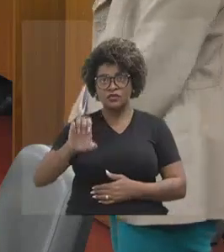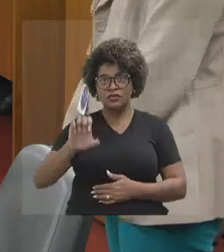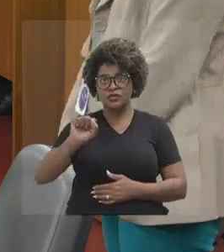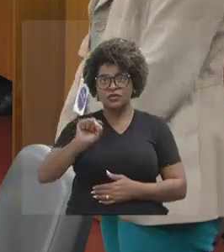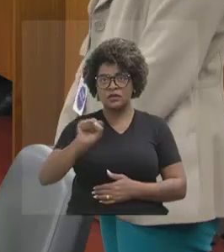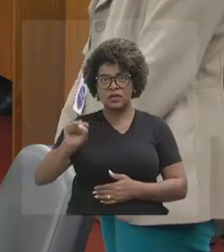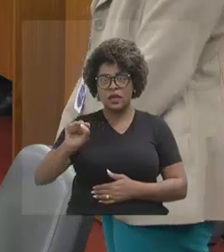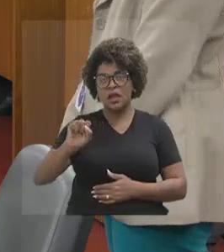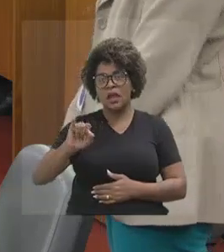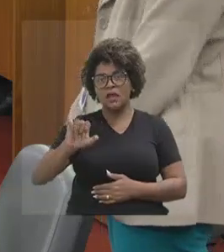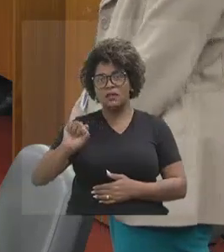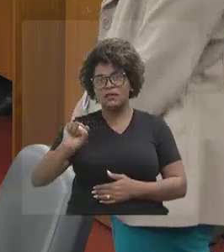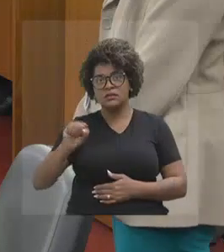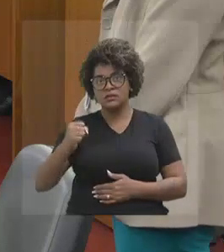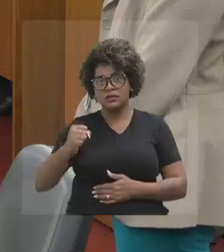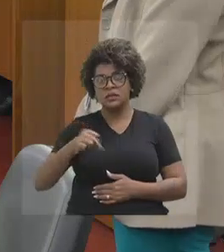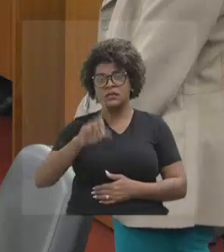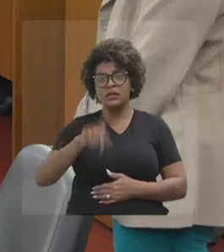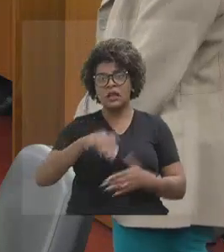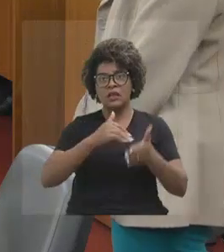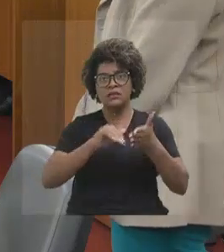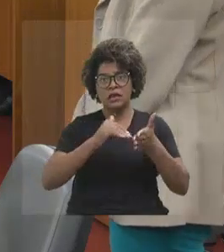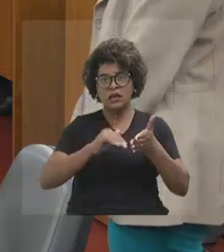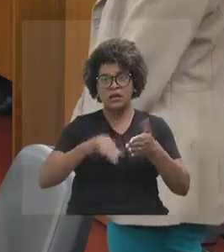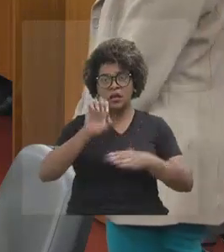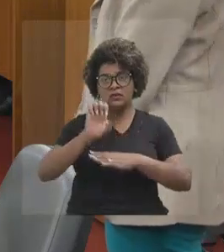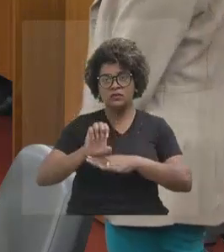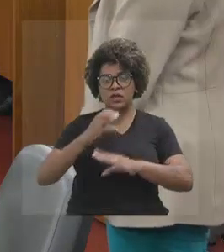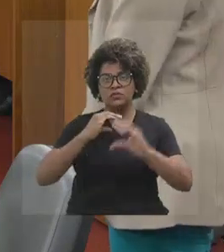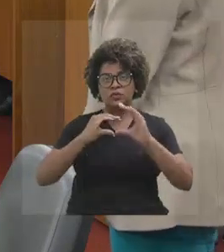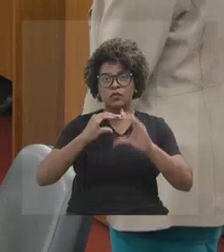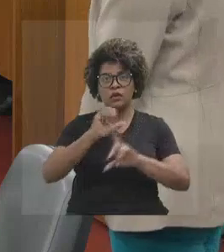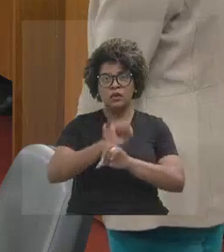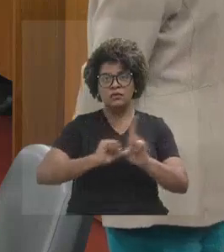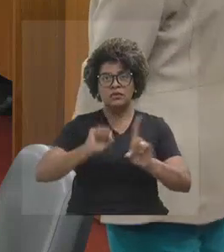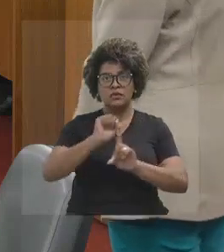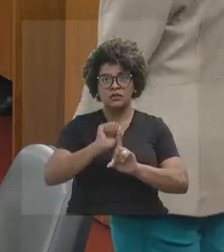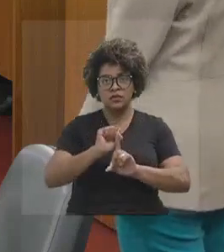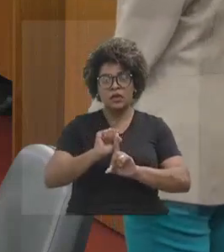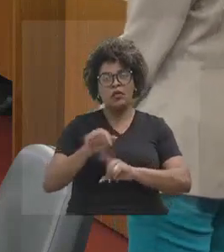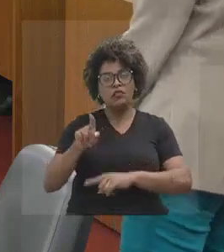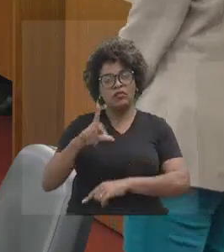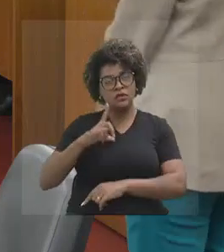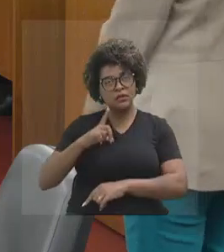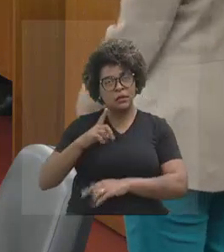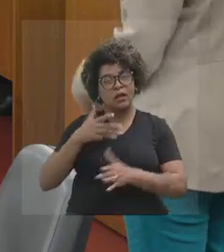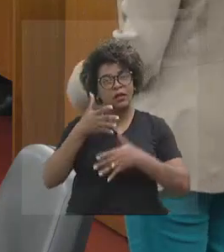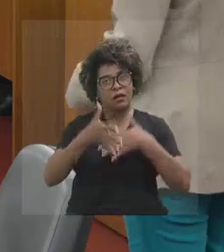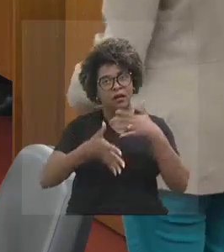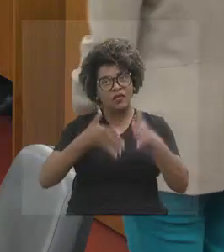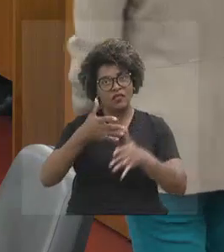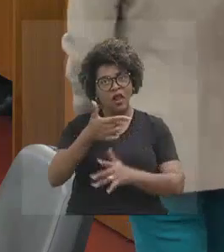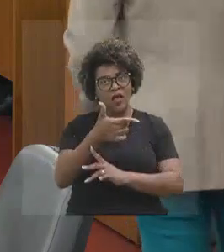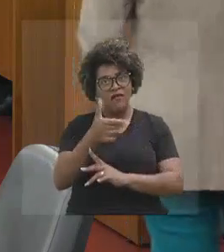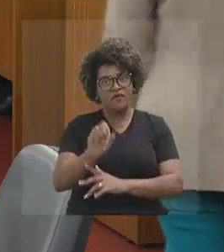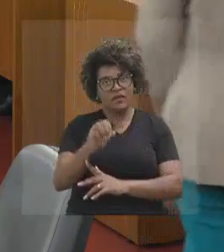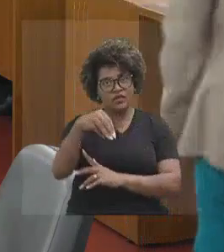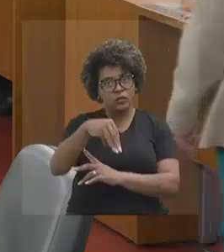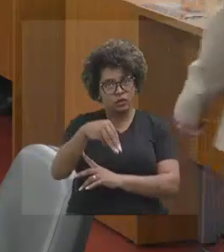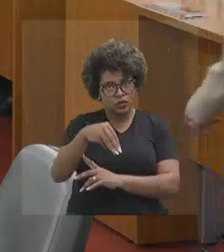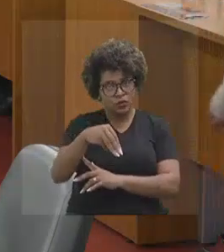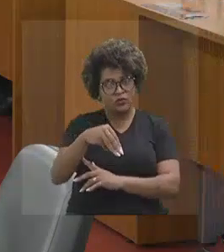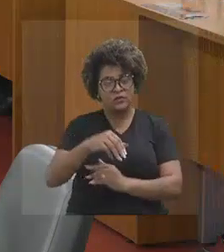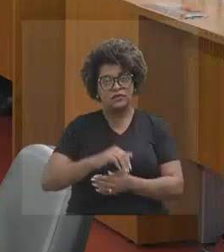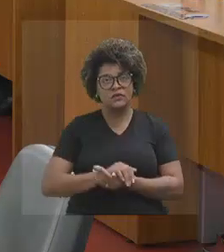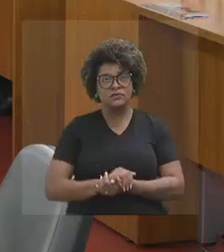Fonseca Campos, secretário de Estado de Comunicação Social. Tenho a vossa excelência a palavra pelo prazo de 20 minutos prorrogáveis.